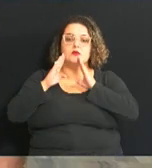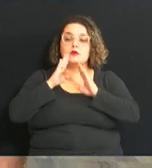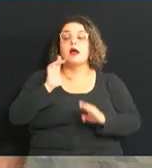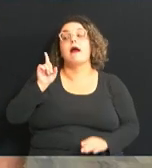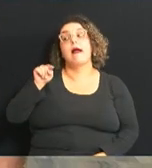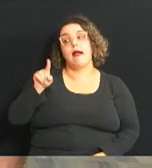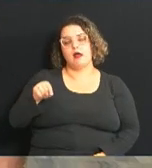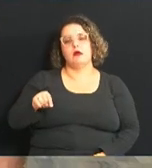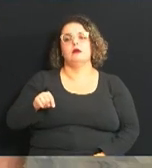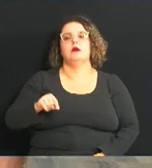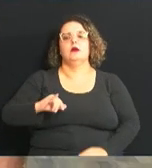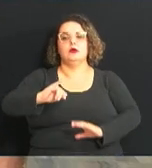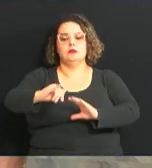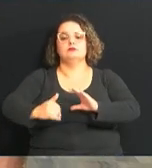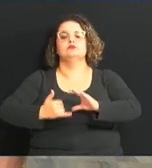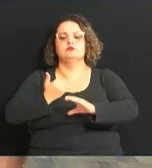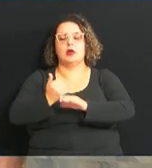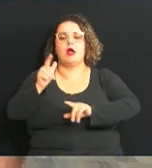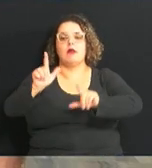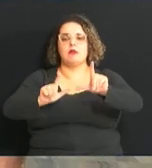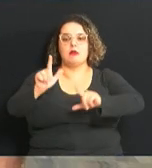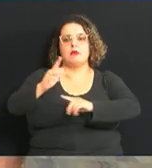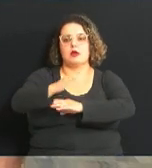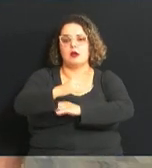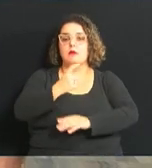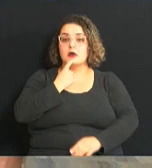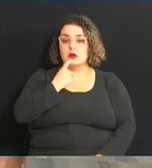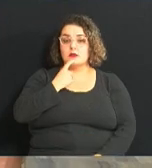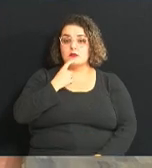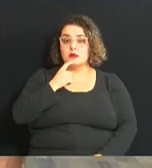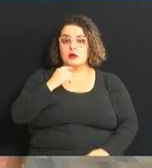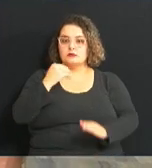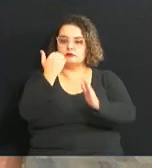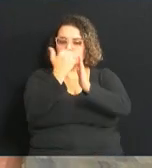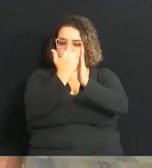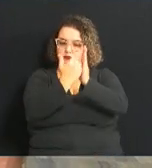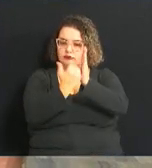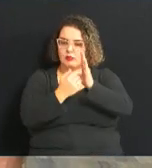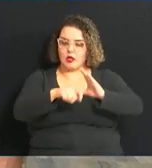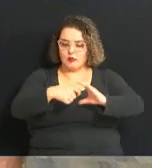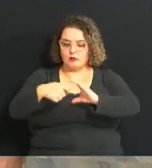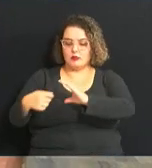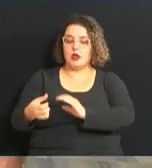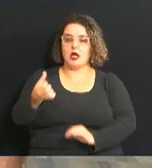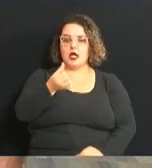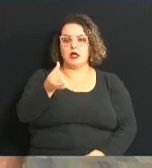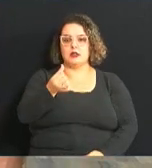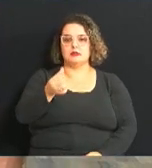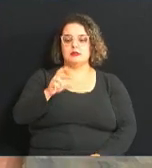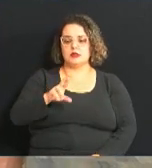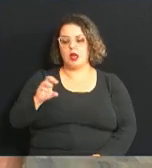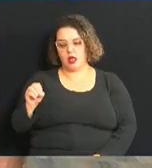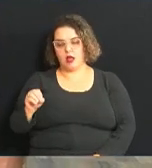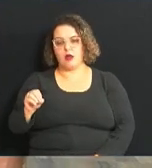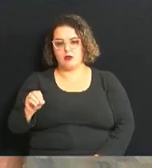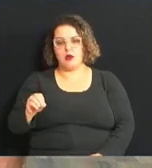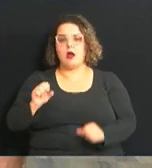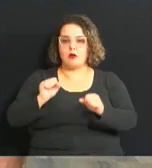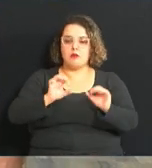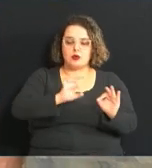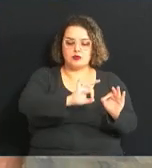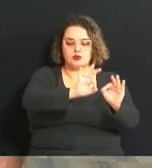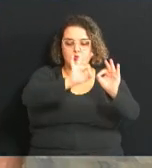YouTube.com.br TV Câmara Campinas. Vá em vídeos que você acha a sexta reunião ordinária. E aí você pode rever